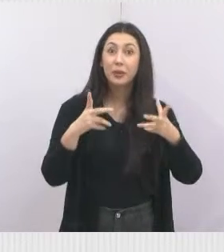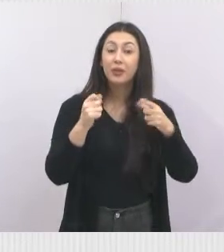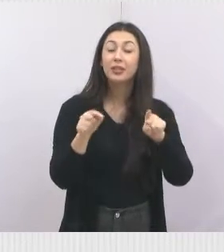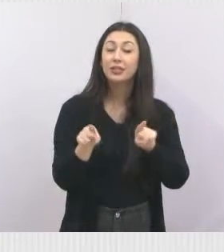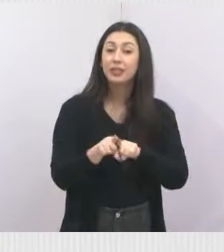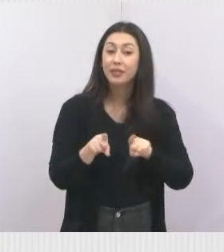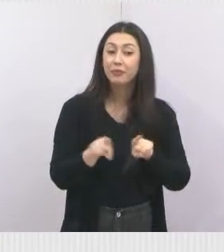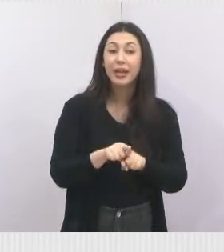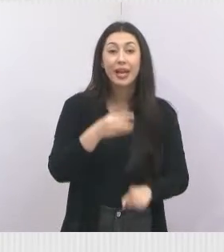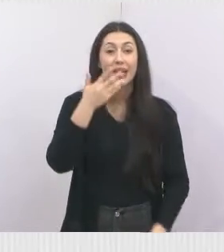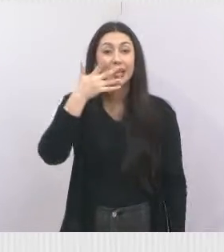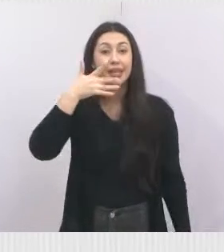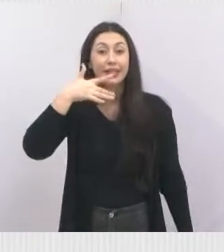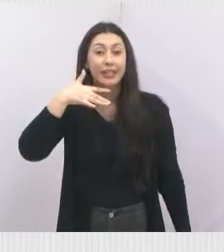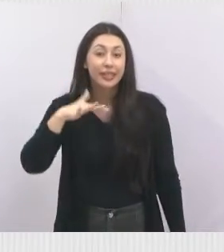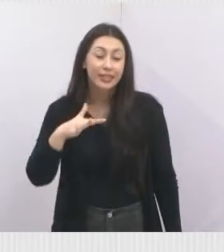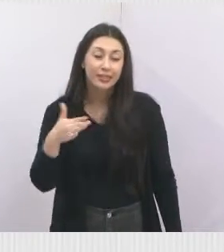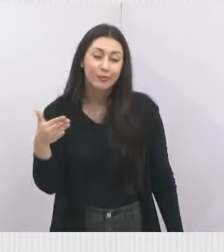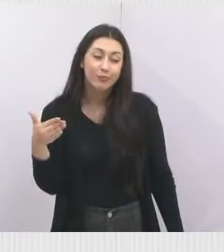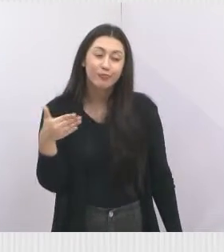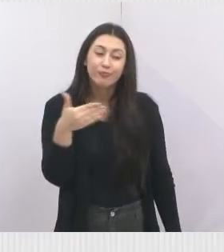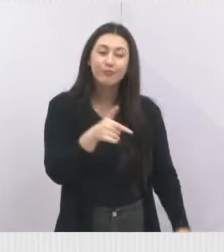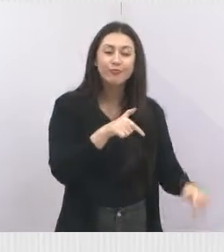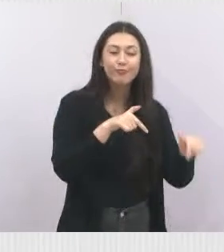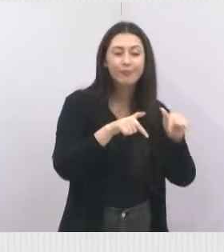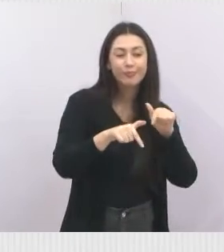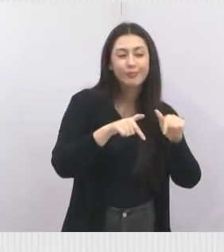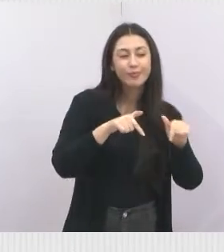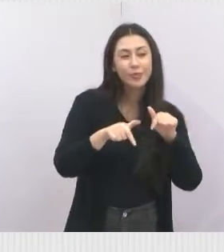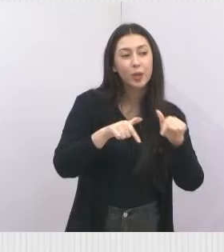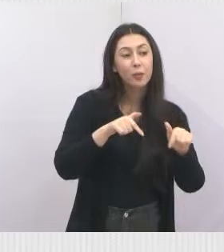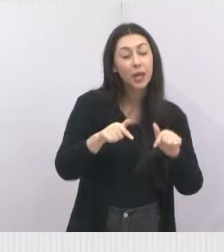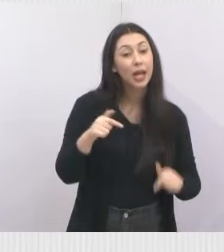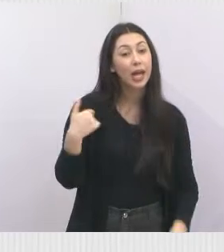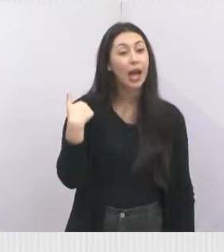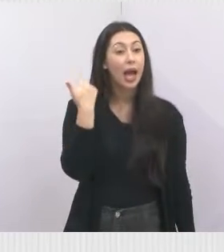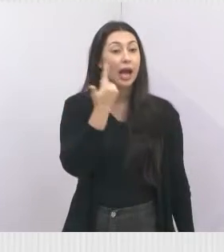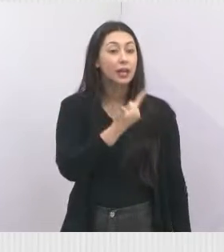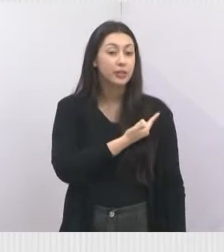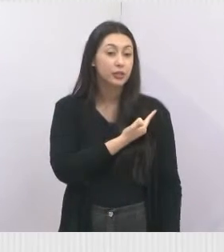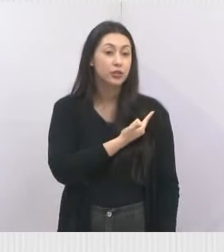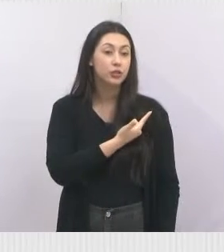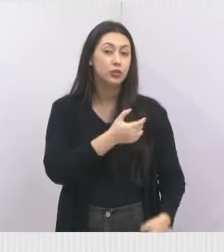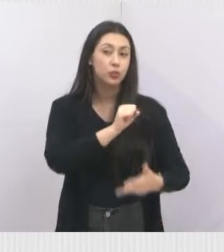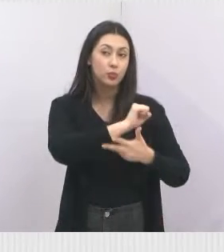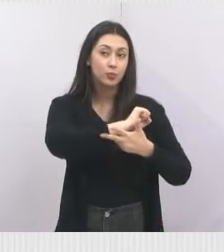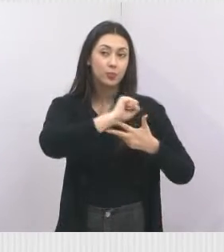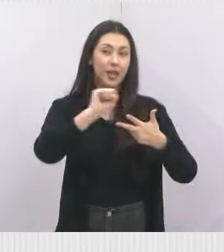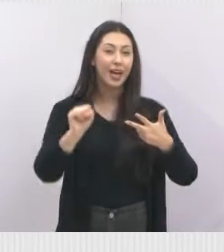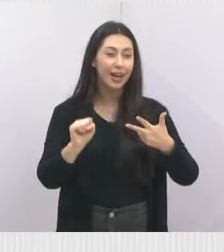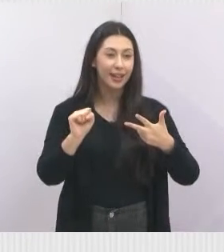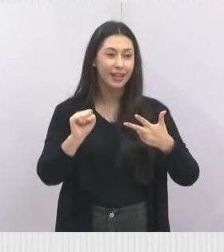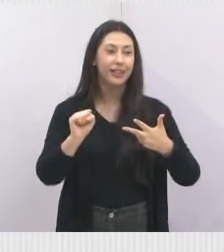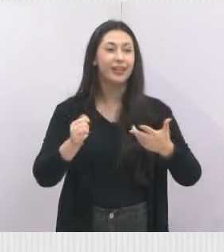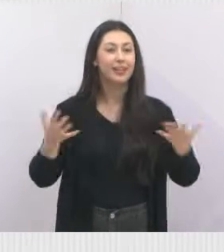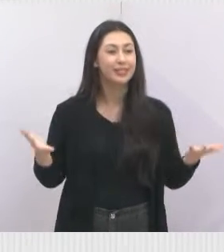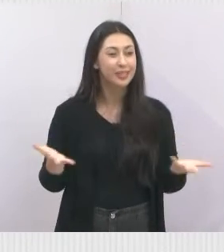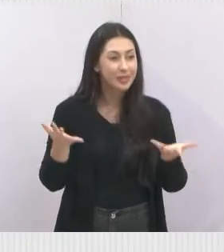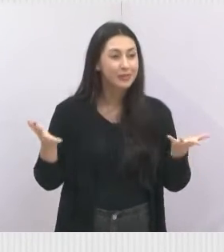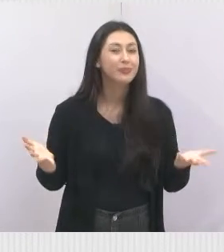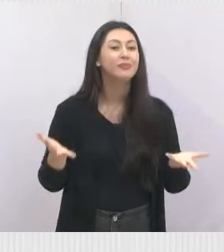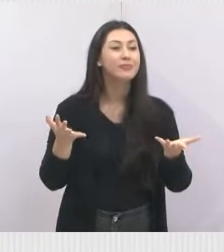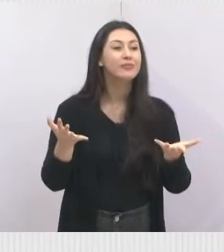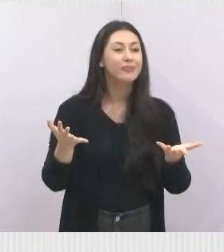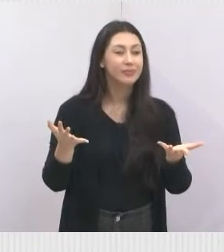levando as crianças para fazer esse lindo trabalho. E a gente entra com o poder público para incentivá-lo